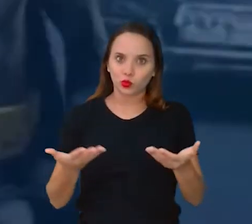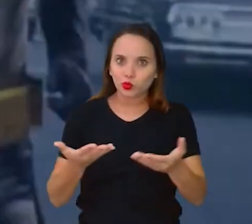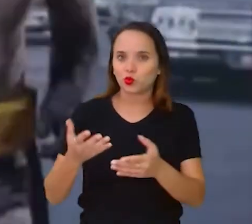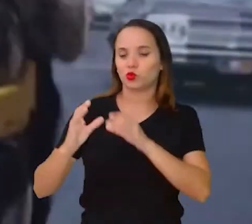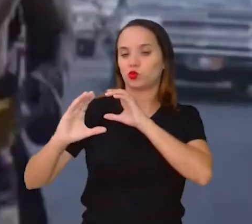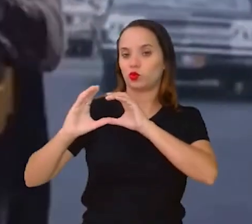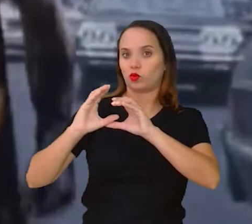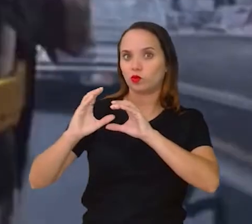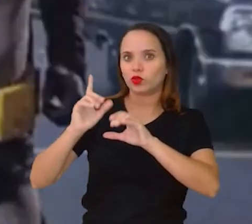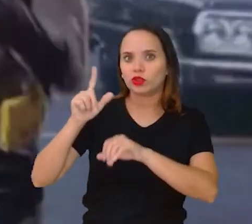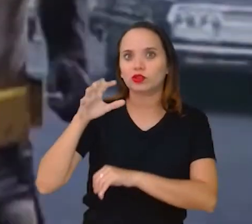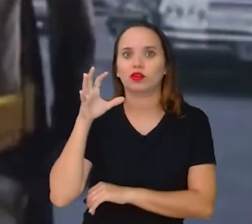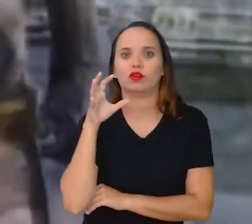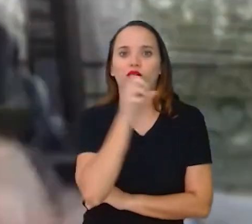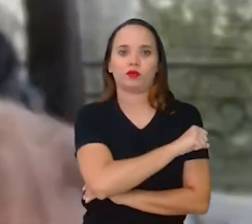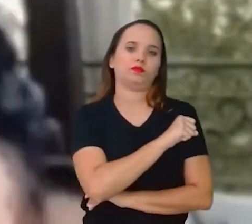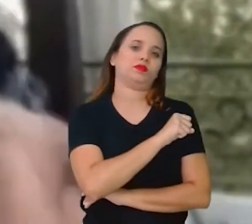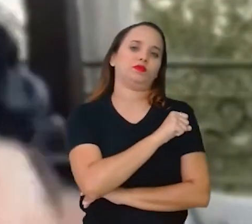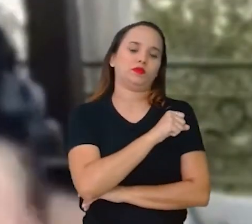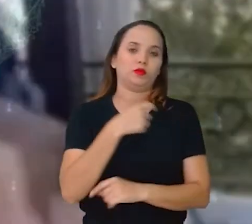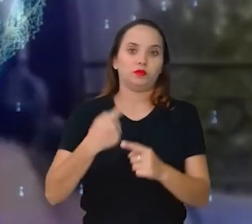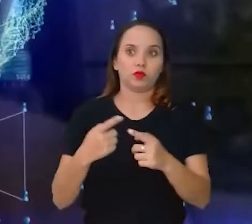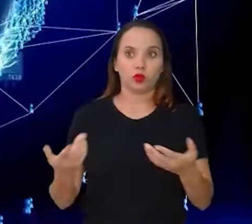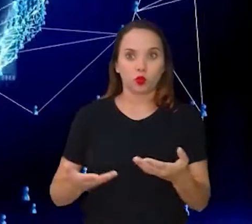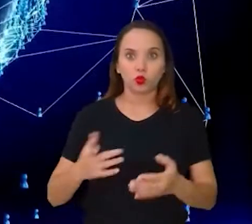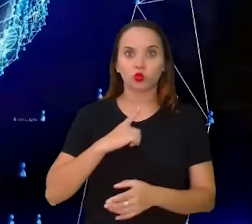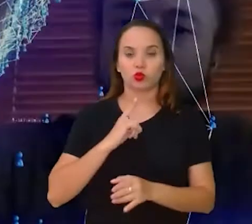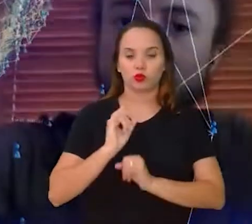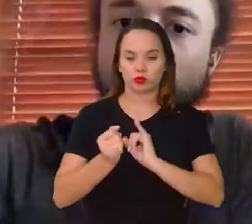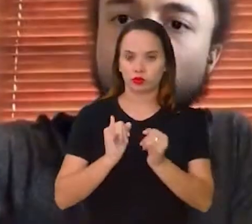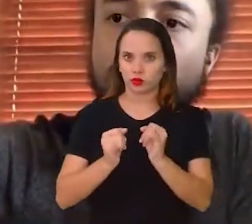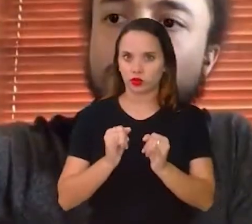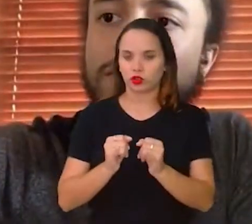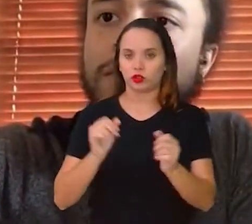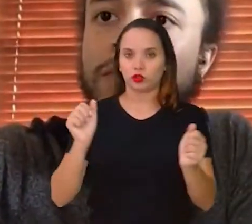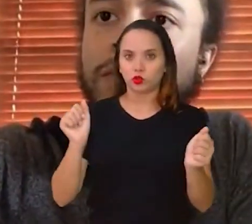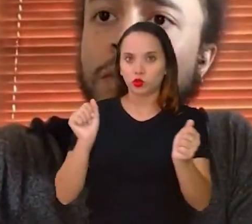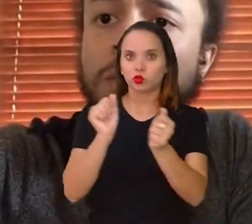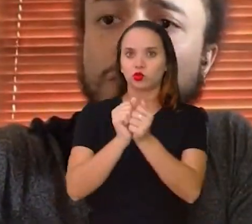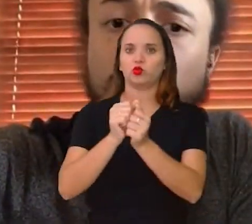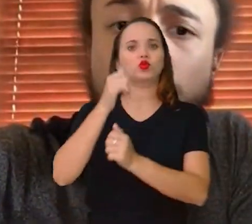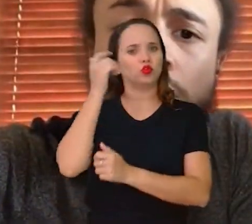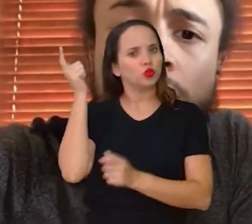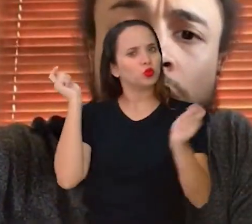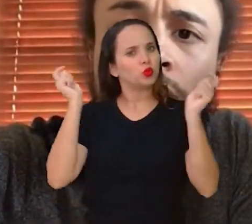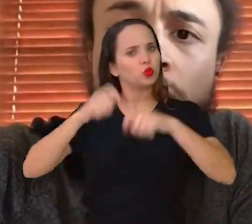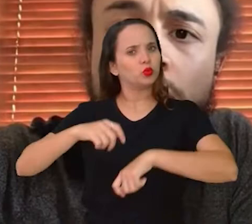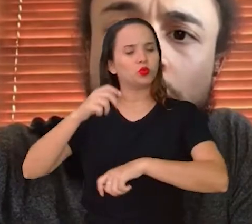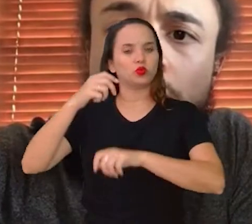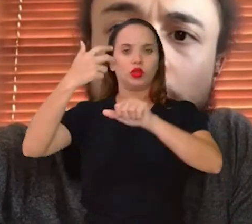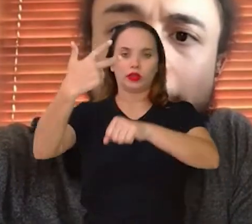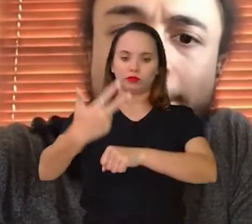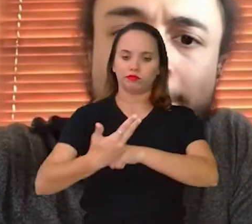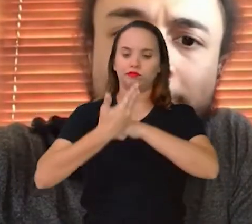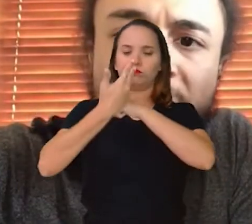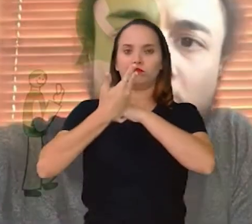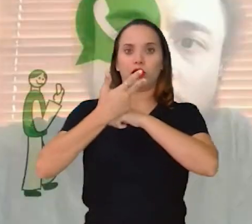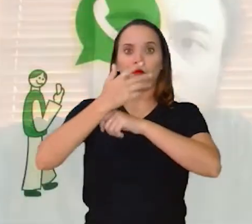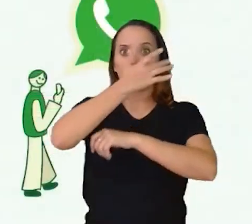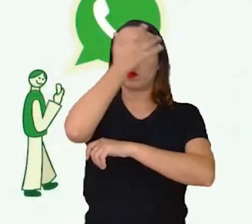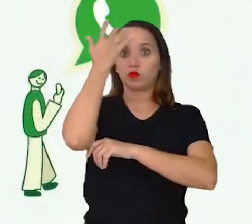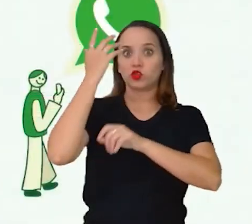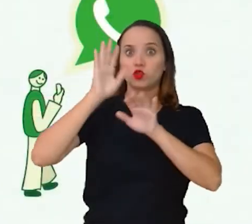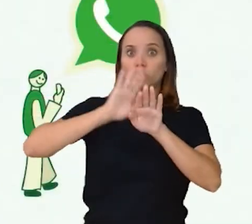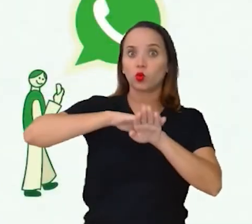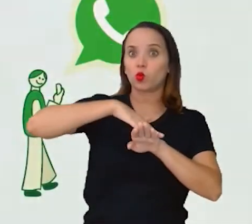comunicação é muito mais rápida, pois temos a internet. Com ela, a gente faz ligações até mesmo para pessoas que estão lá do